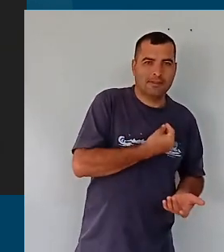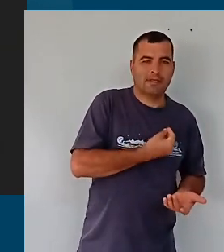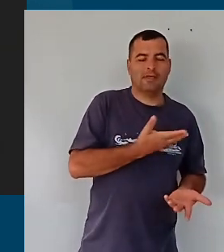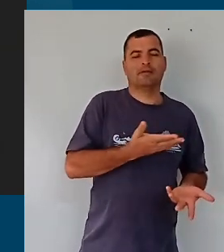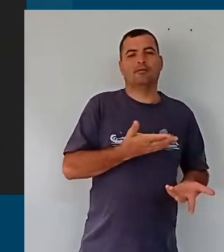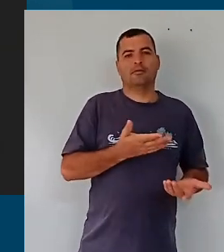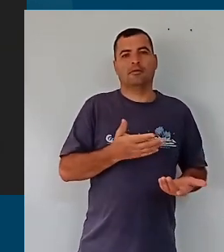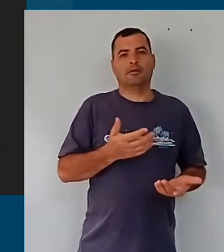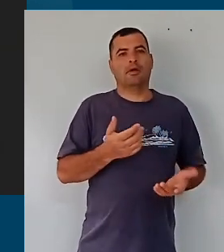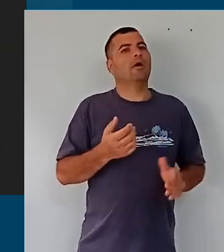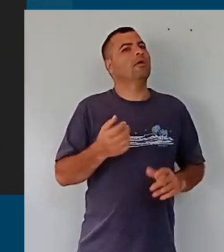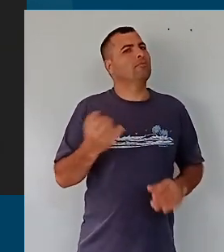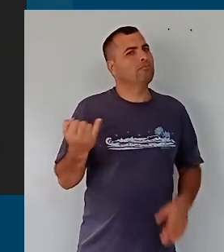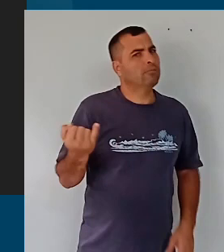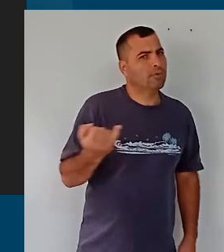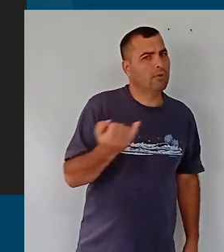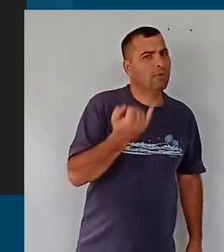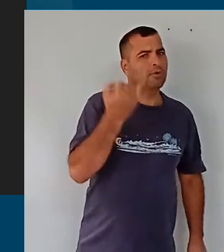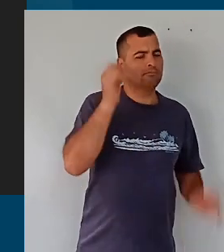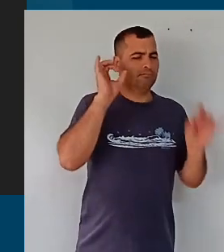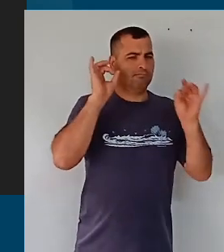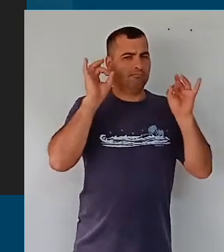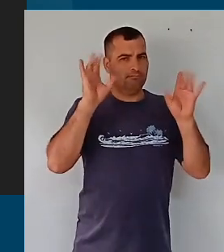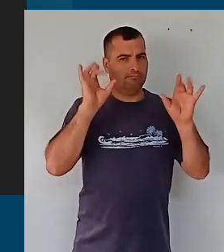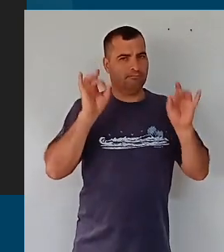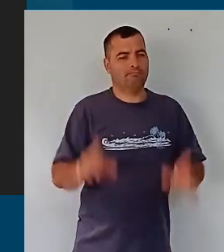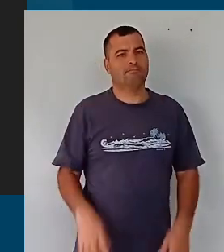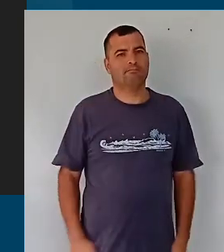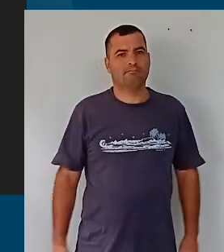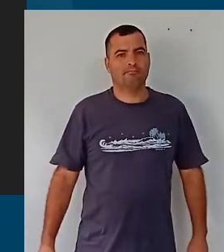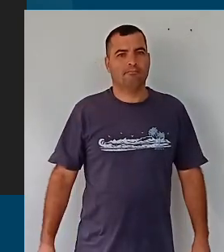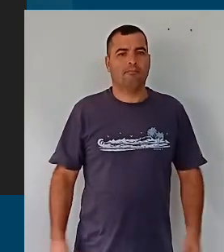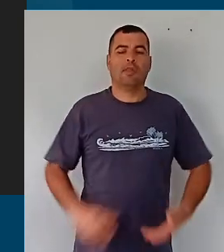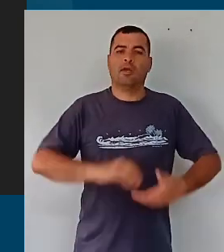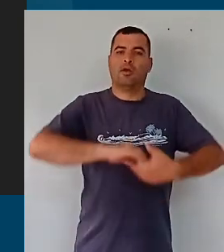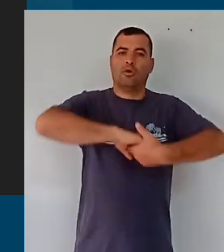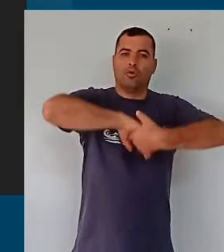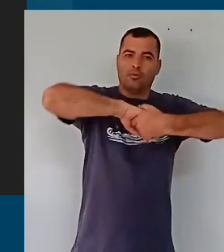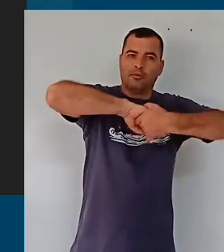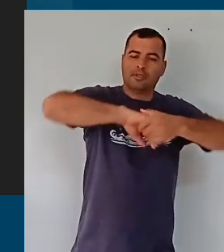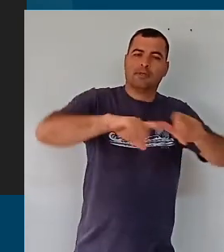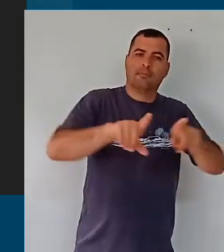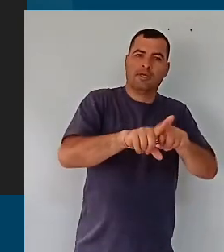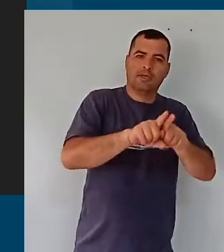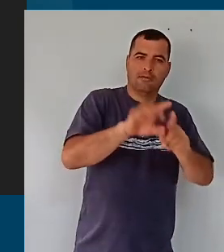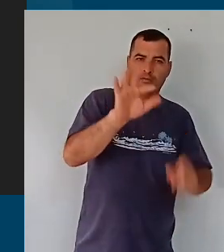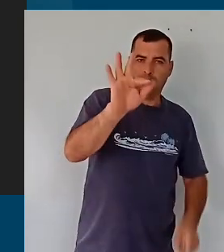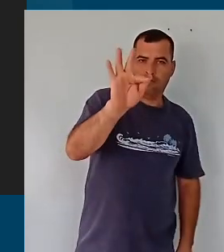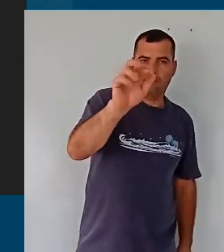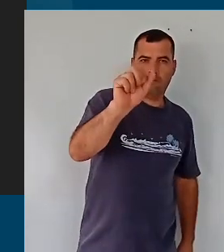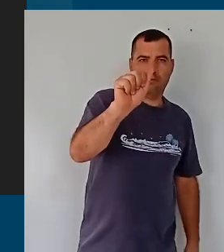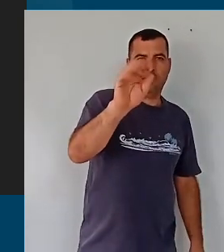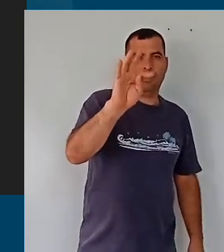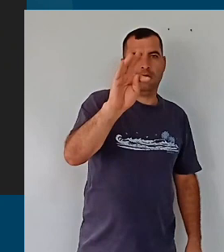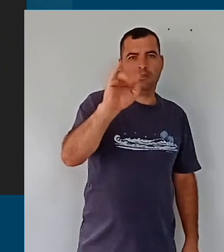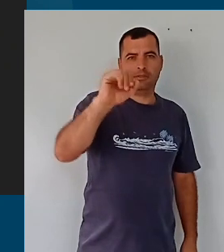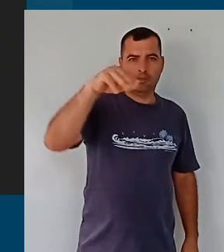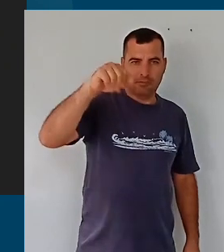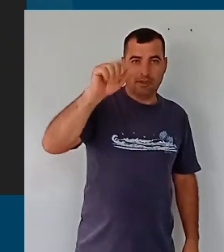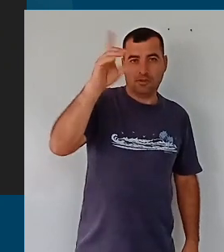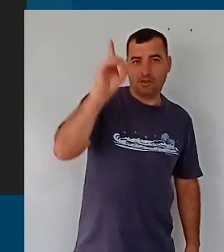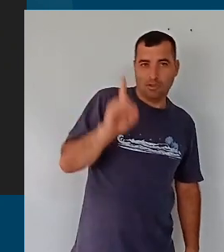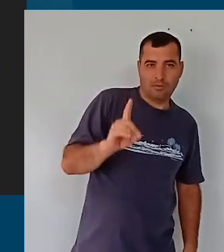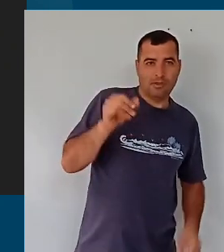singular, especial e importante. Quero aqui cumprimentar a Fátima, a nossa diretora de